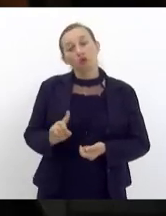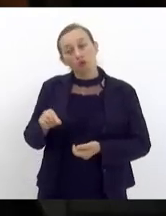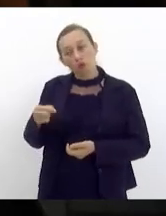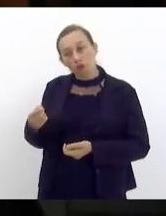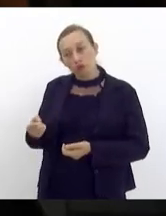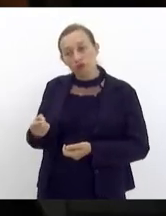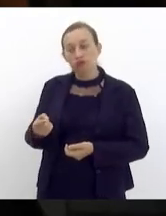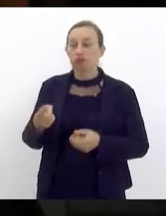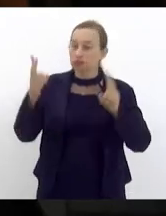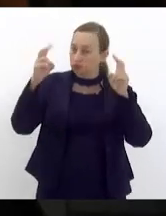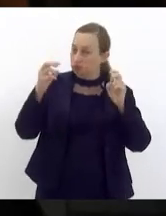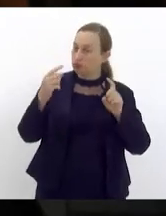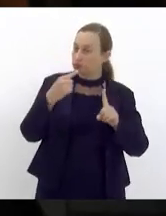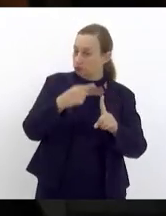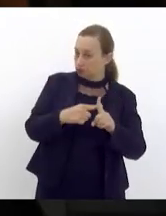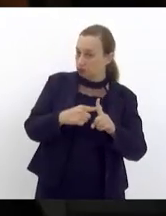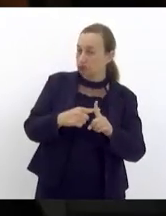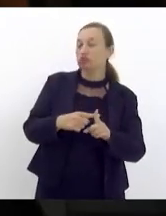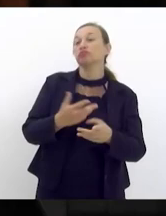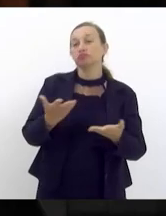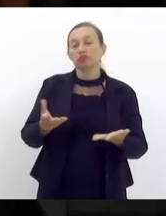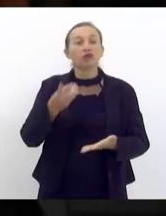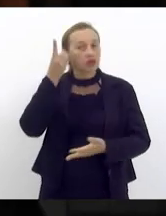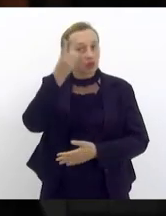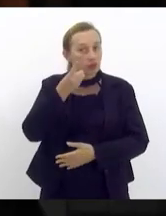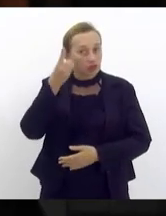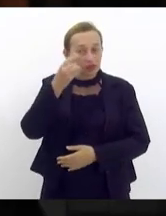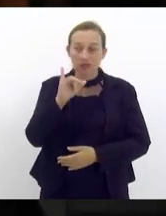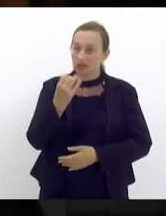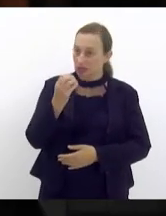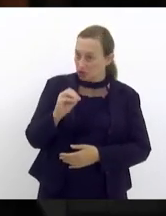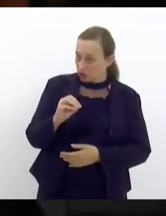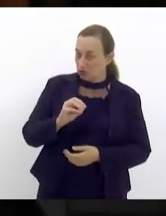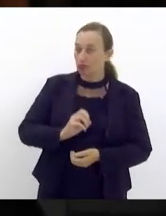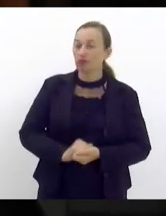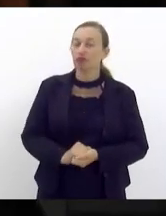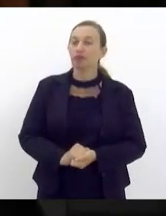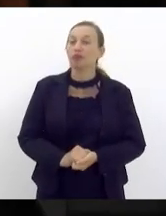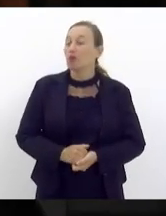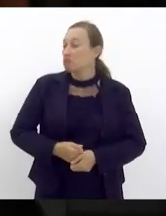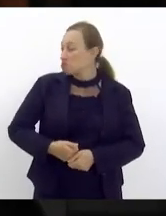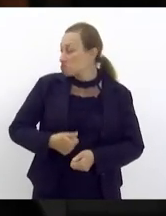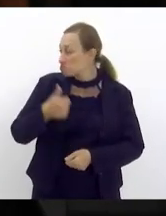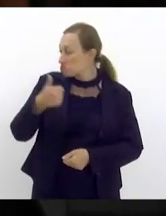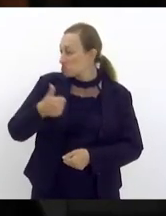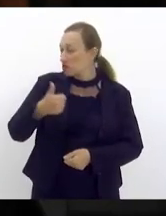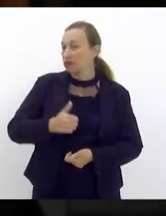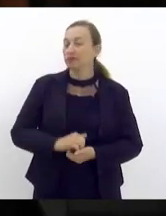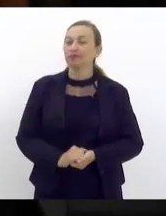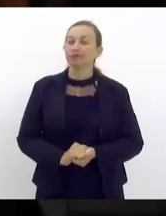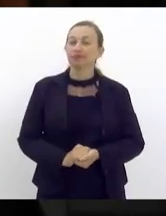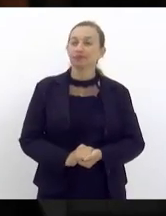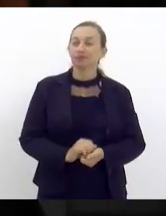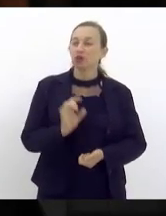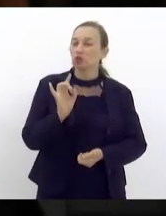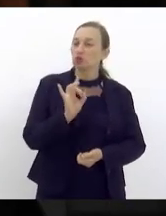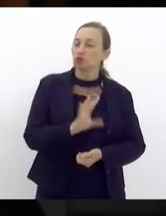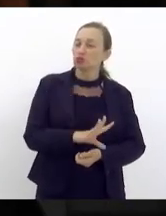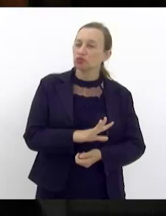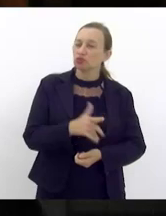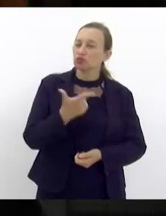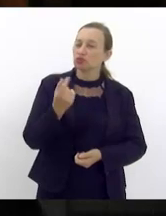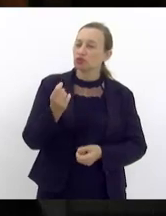positiva deputado Sérgio Fernandes é que pela primeira vez nos últimos